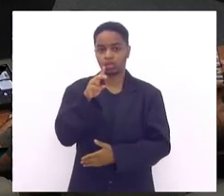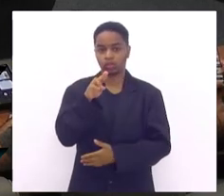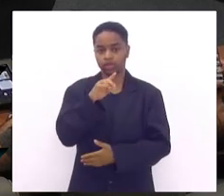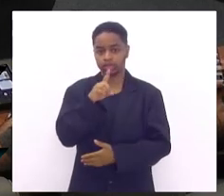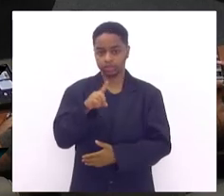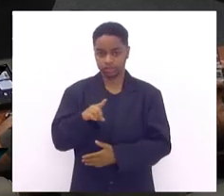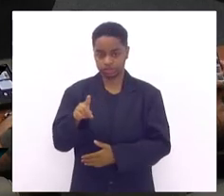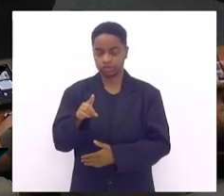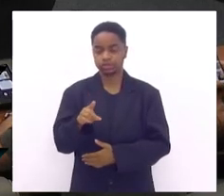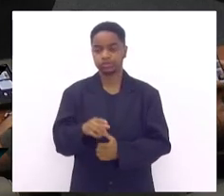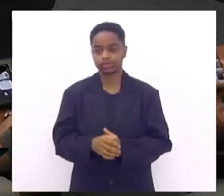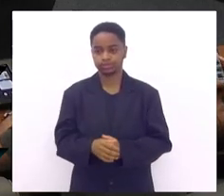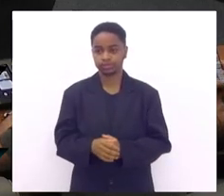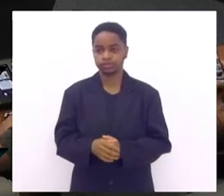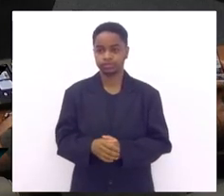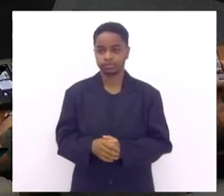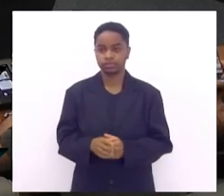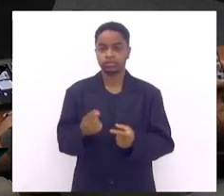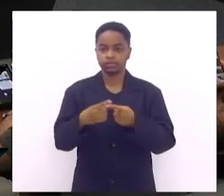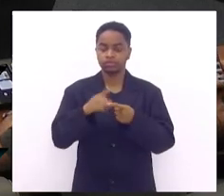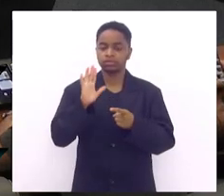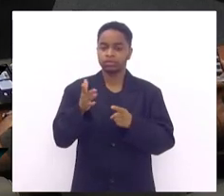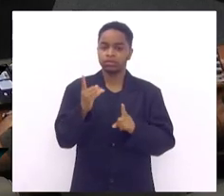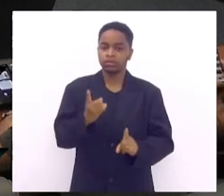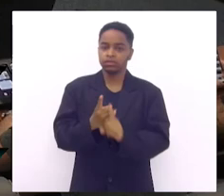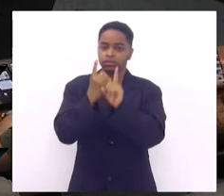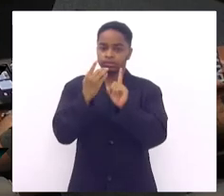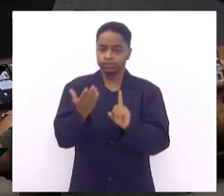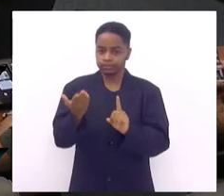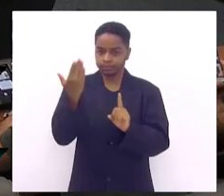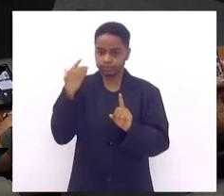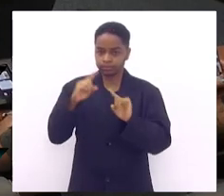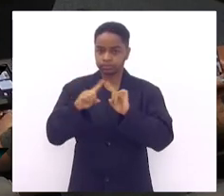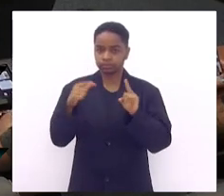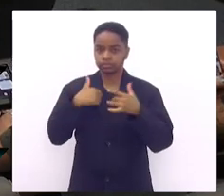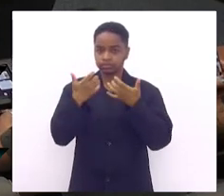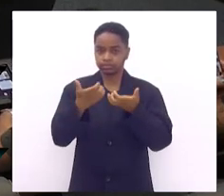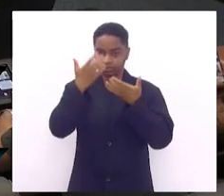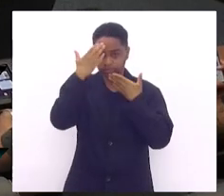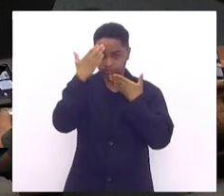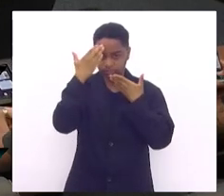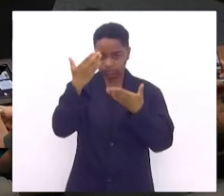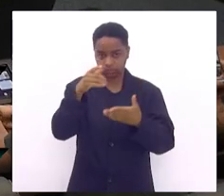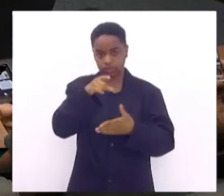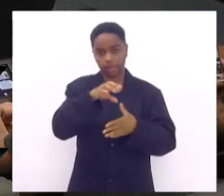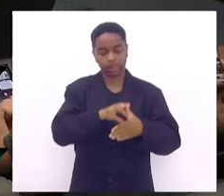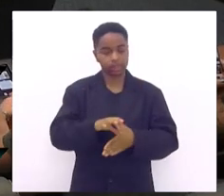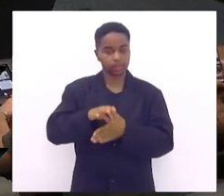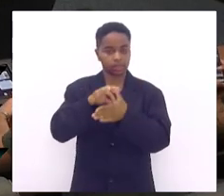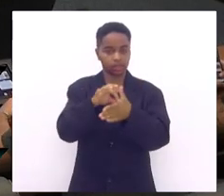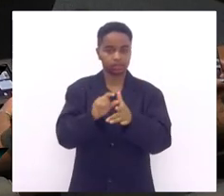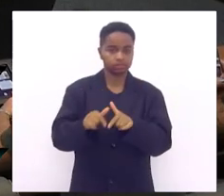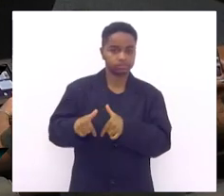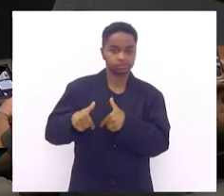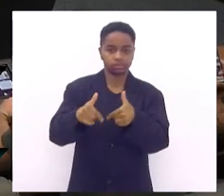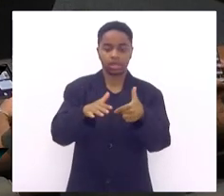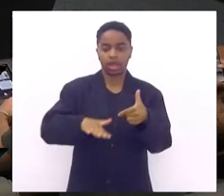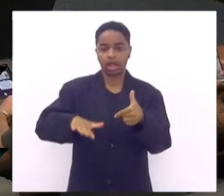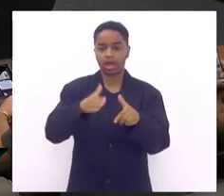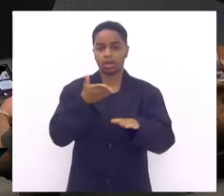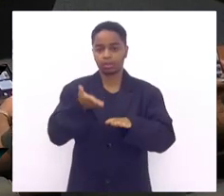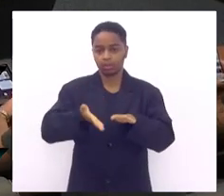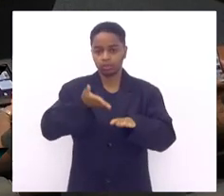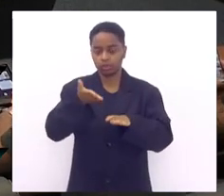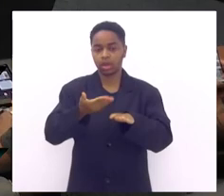já nos vimos anteriormente mas quero agradecer a sua liderança diante da podologia colega